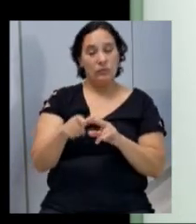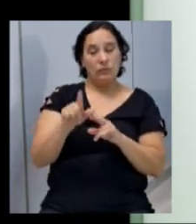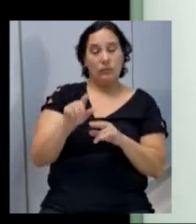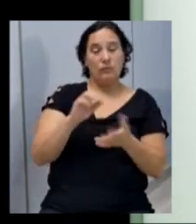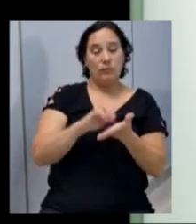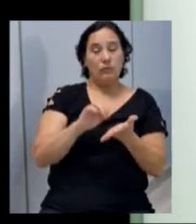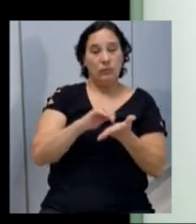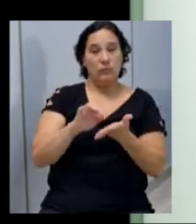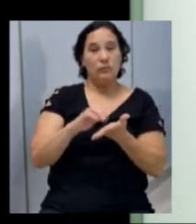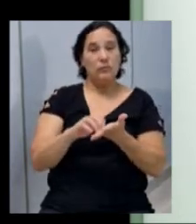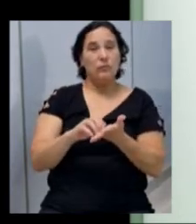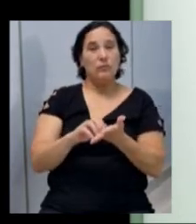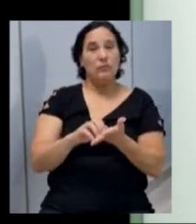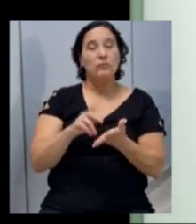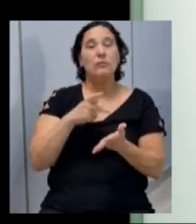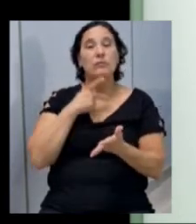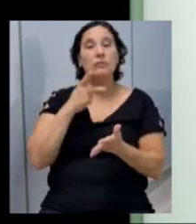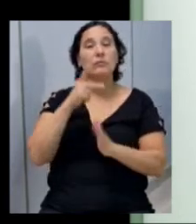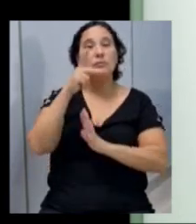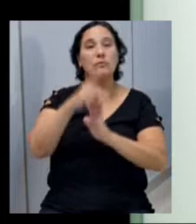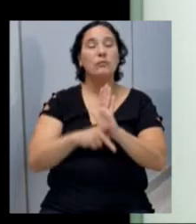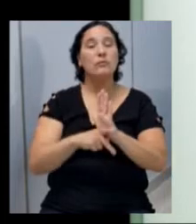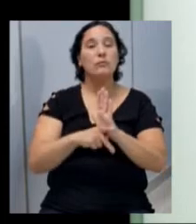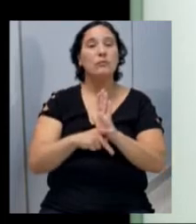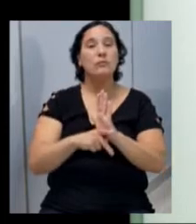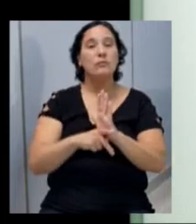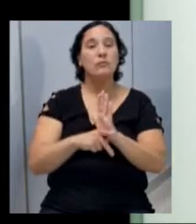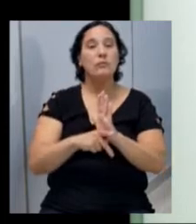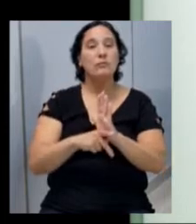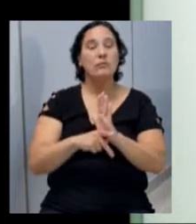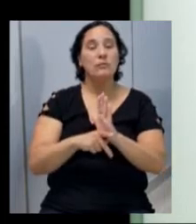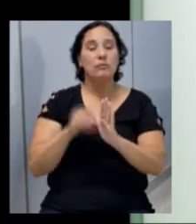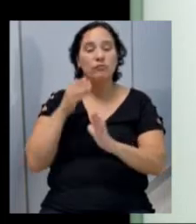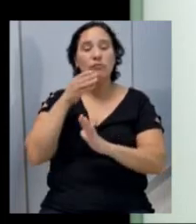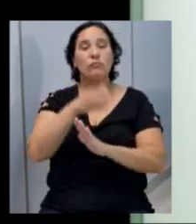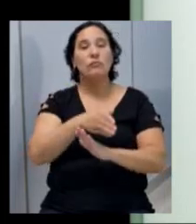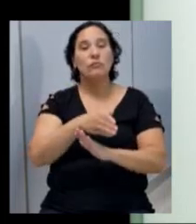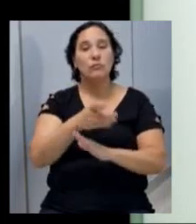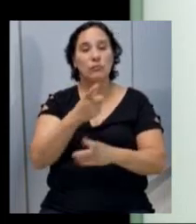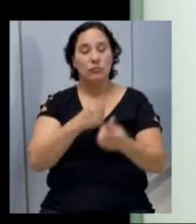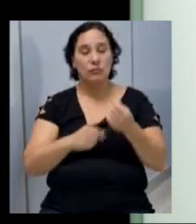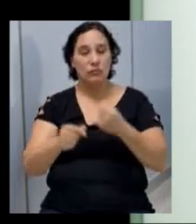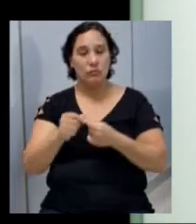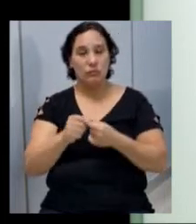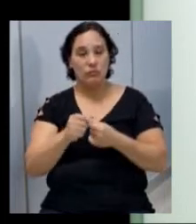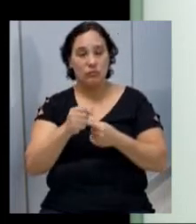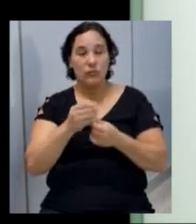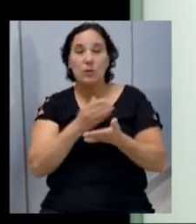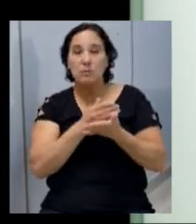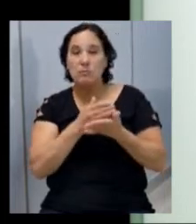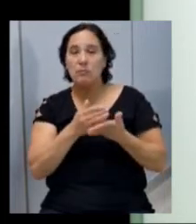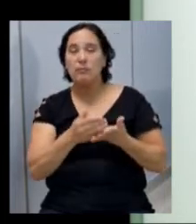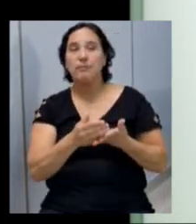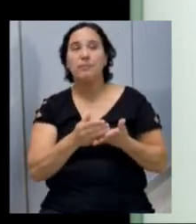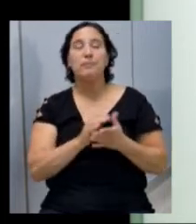secretarias, quando a gente se fala em projetos, são alocados somente recursos para a contrapartida,